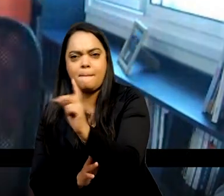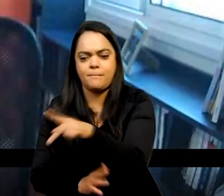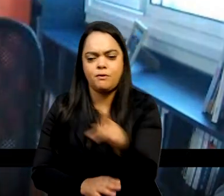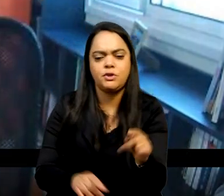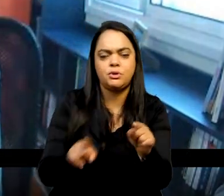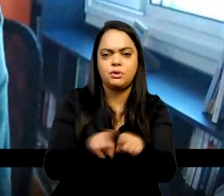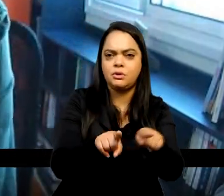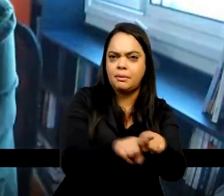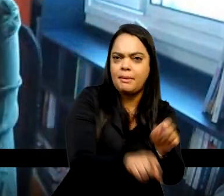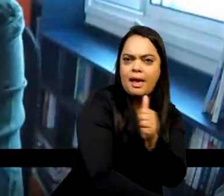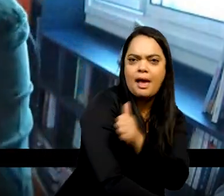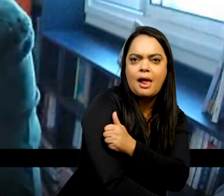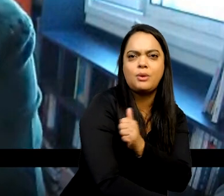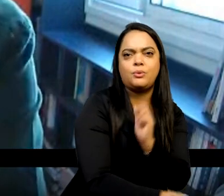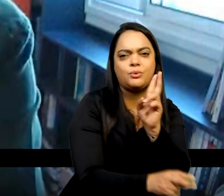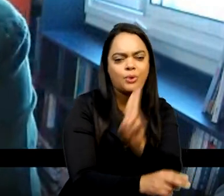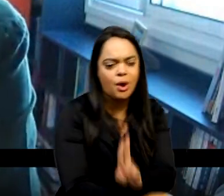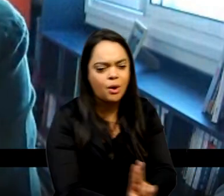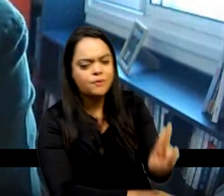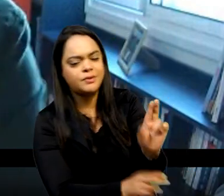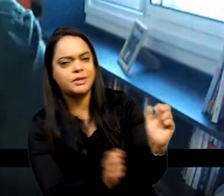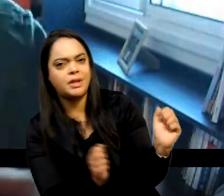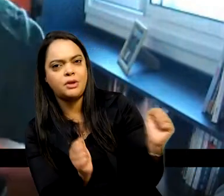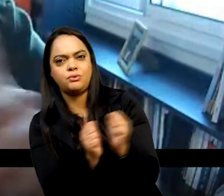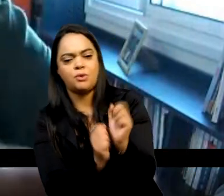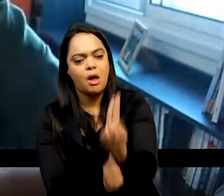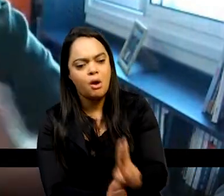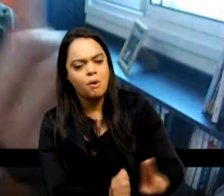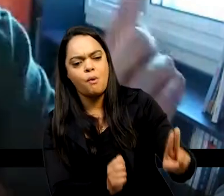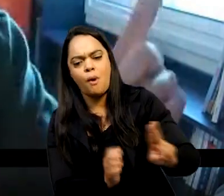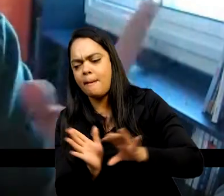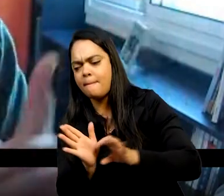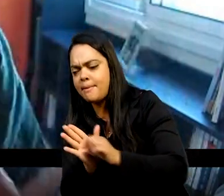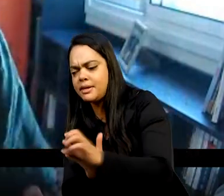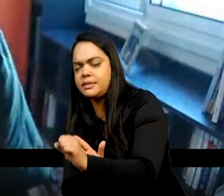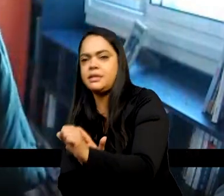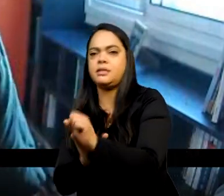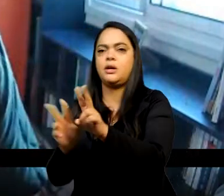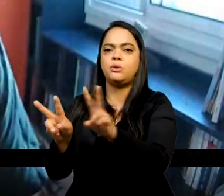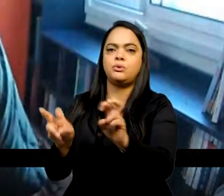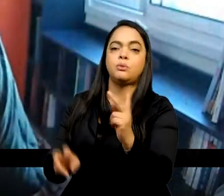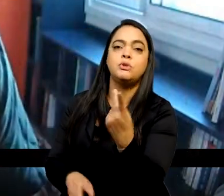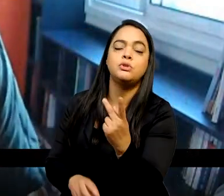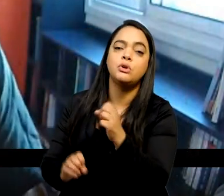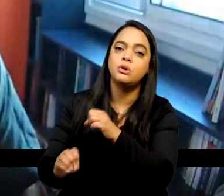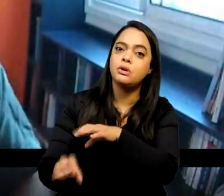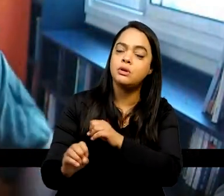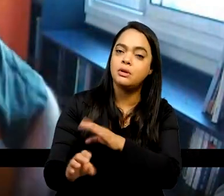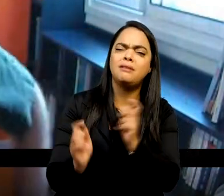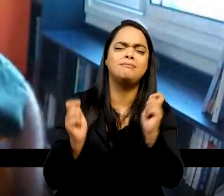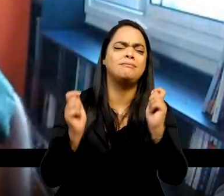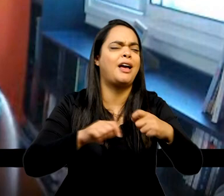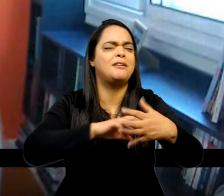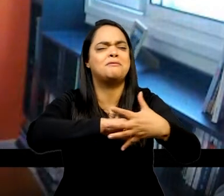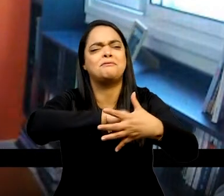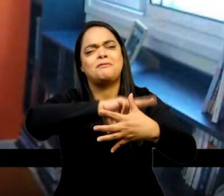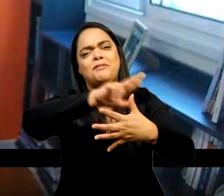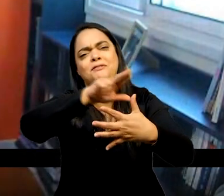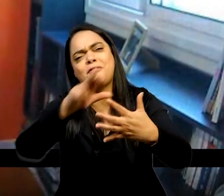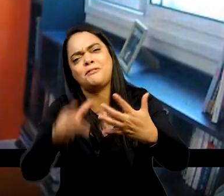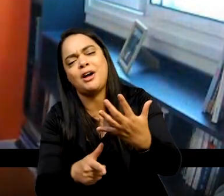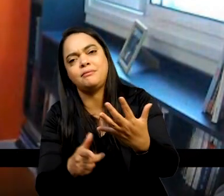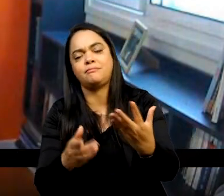universidades, as universidades podem pesquisar o ensino de história. Vejam que são muitas as possibilidades. Agora, o tal do livro